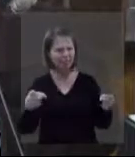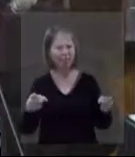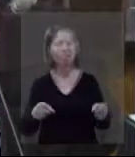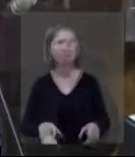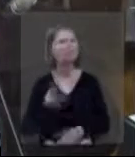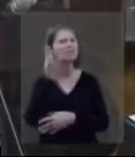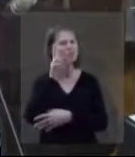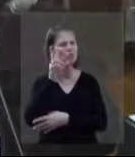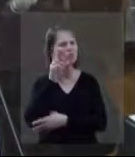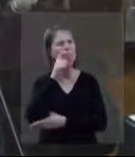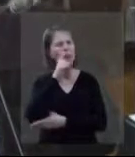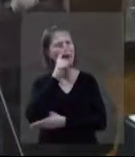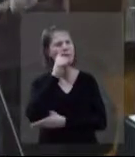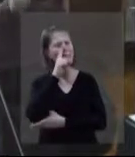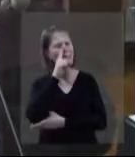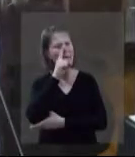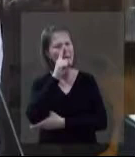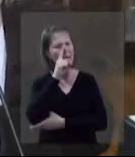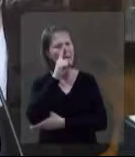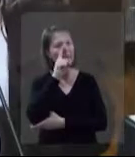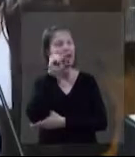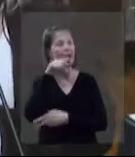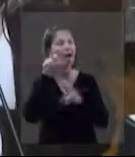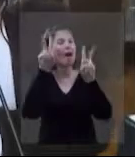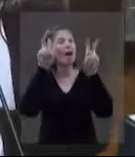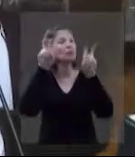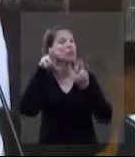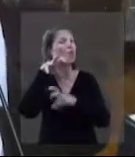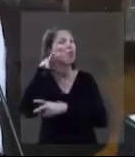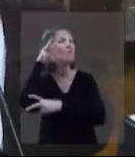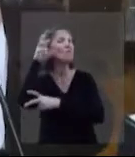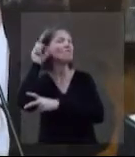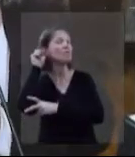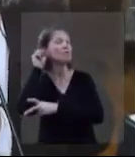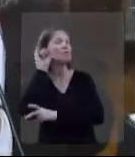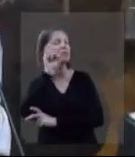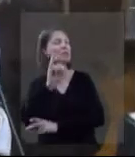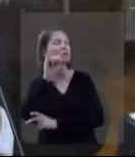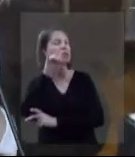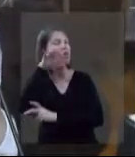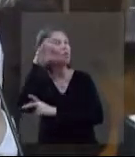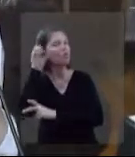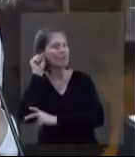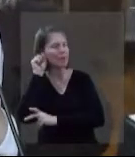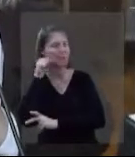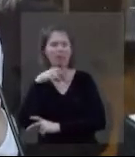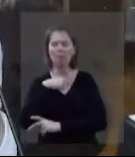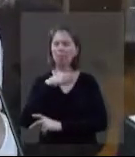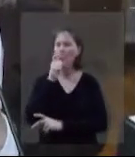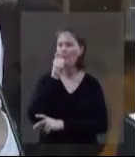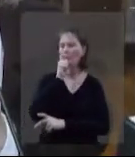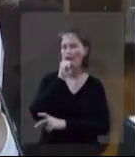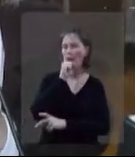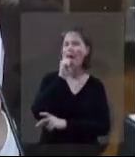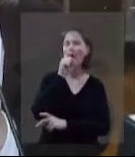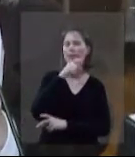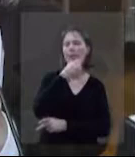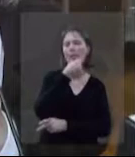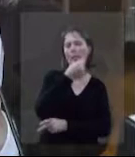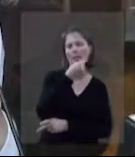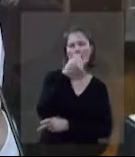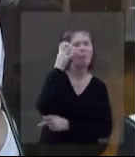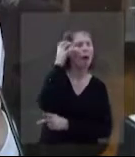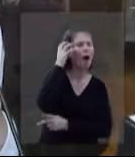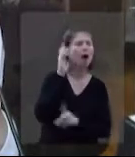Não. Na Guarapuava? Não, não, não contou. Essa é boa, falar em ouvir. É. Lembrei por causa do falar, como é importante ouvir. O meu pai e minha mãe,